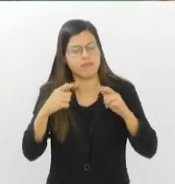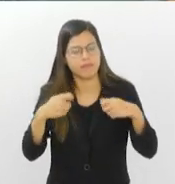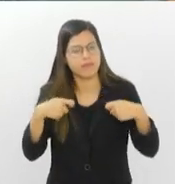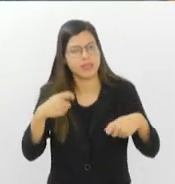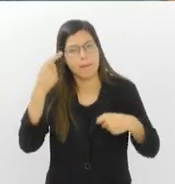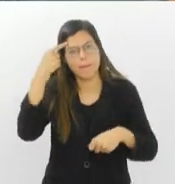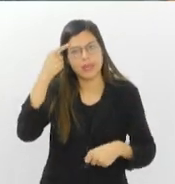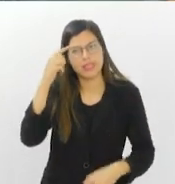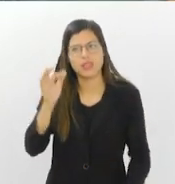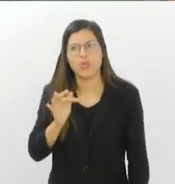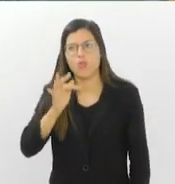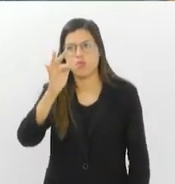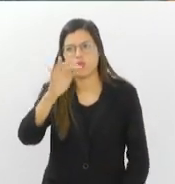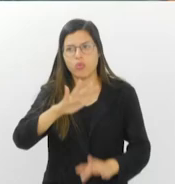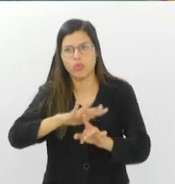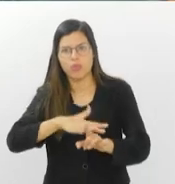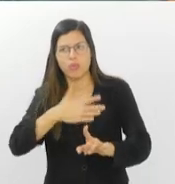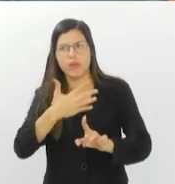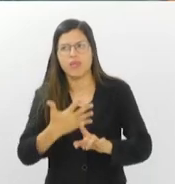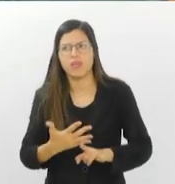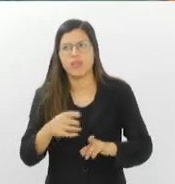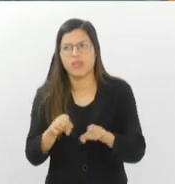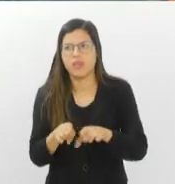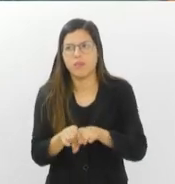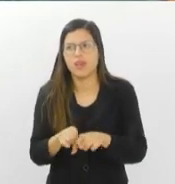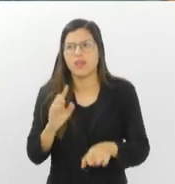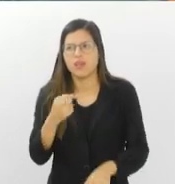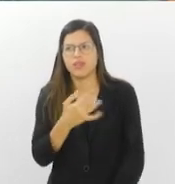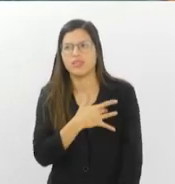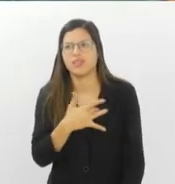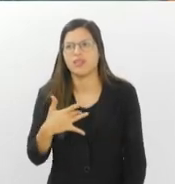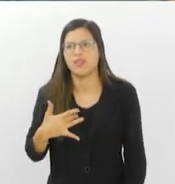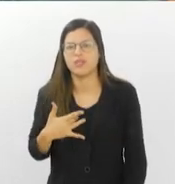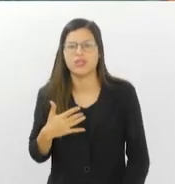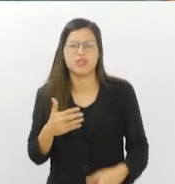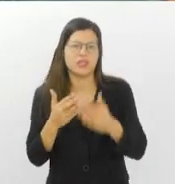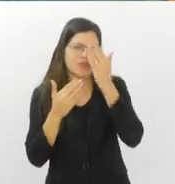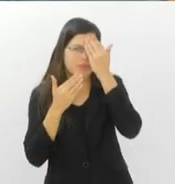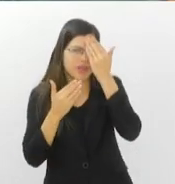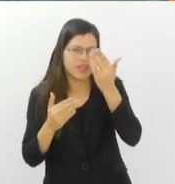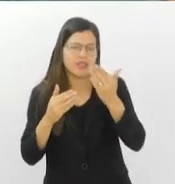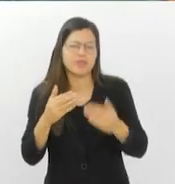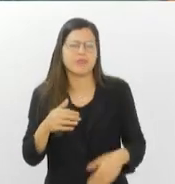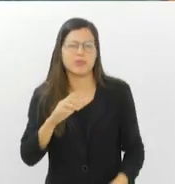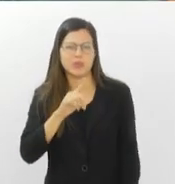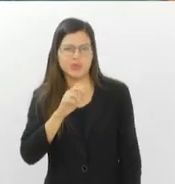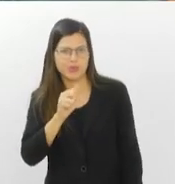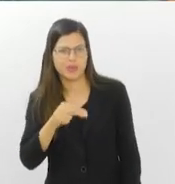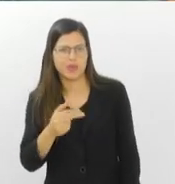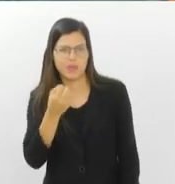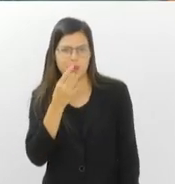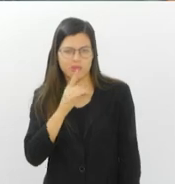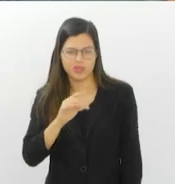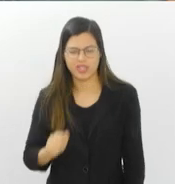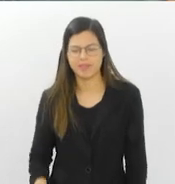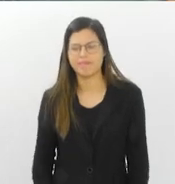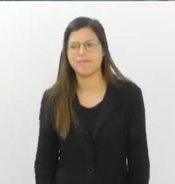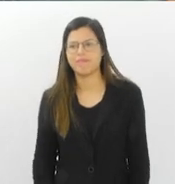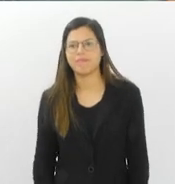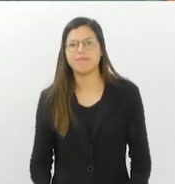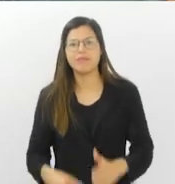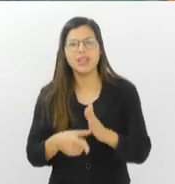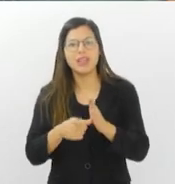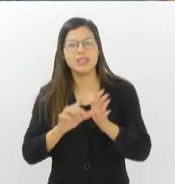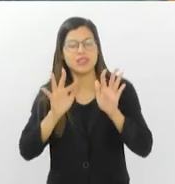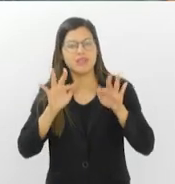futuro, no meio ambiente e na nossa saúde. Obrigado, Flávia, agradeço ao Luan pela entrevista bom dia para você. E antes de